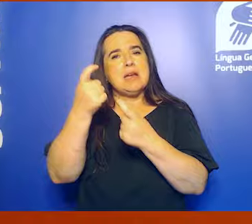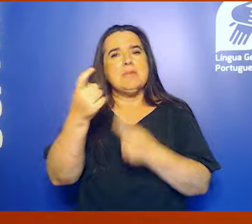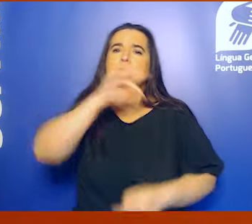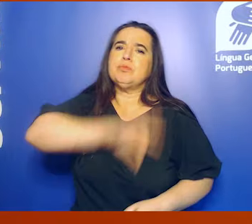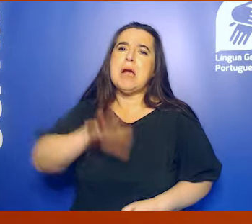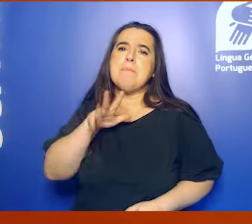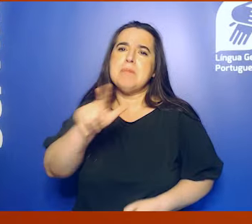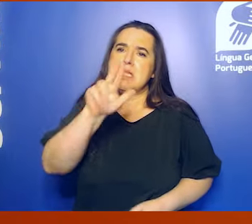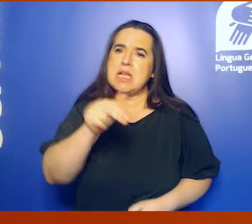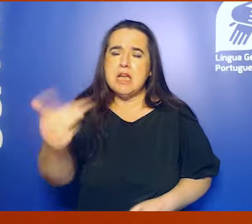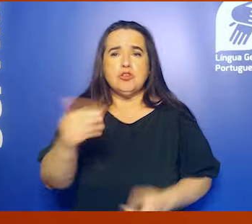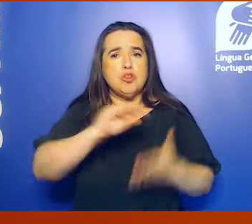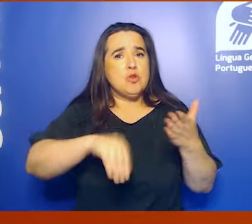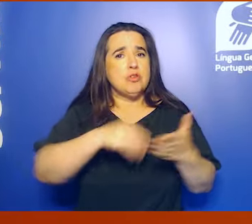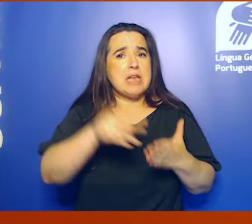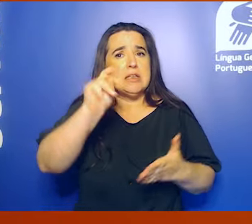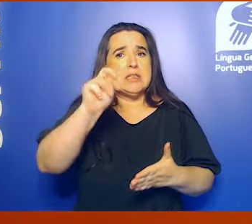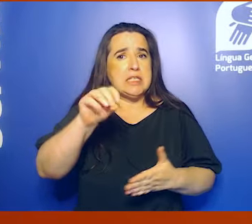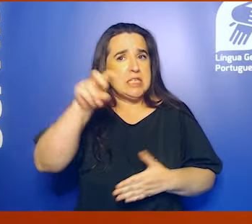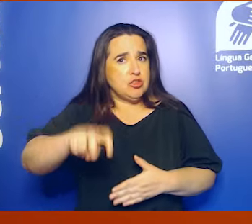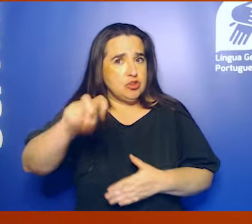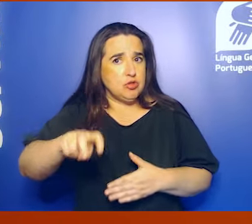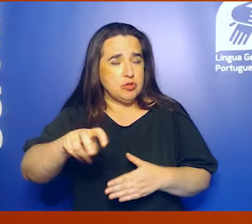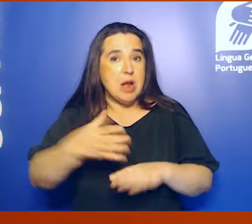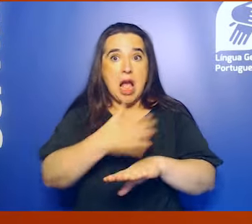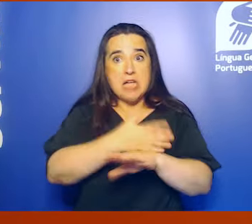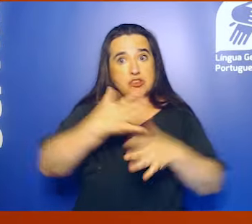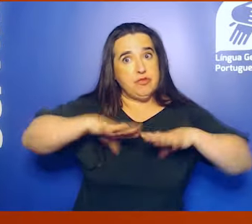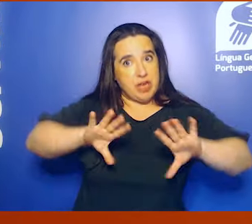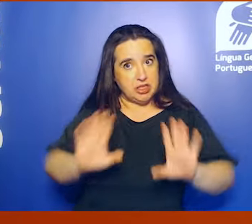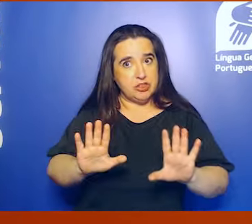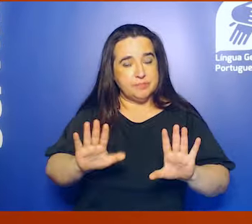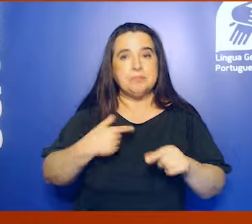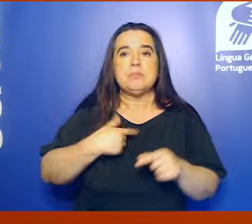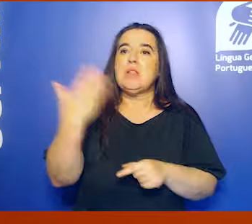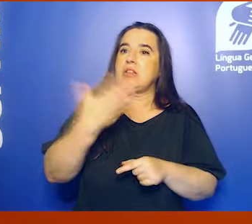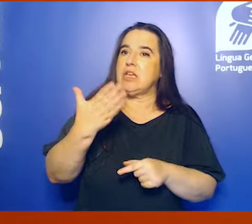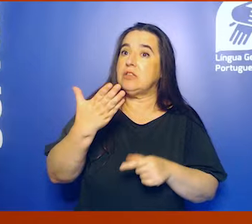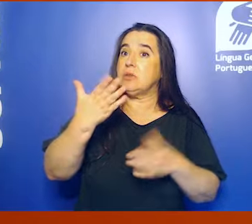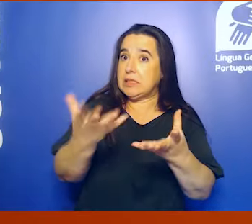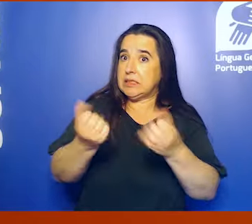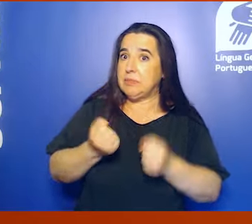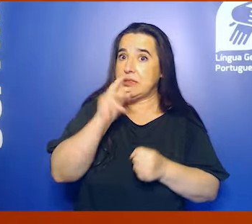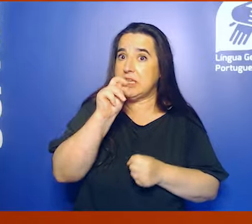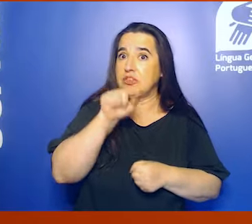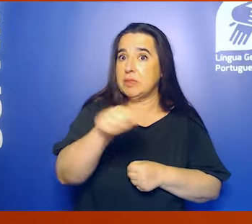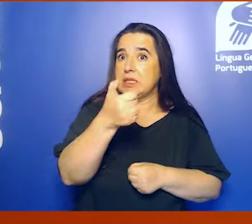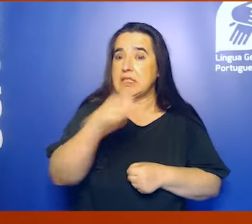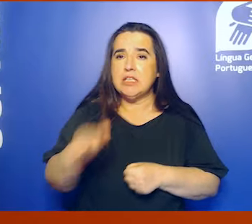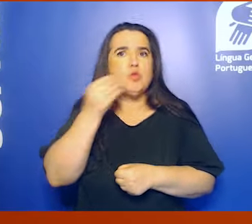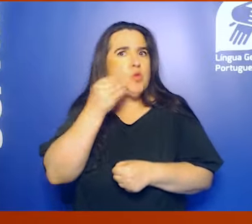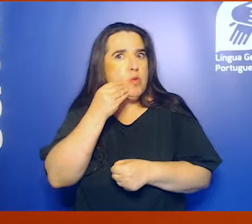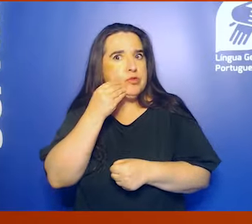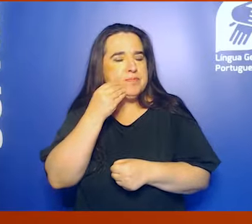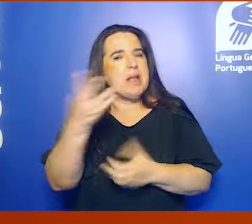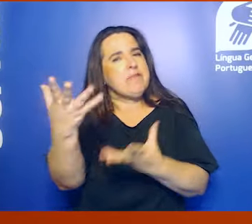salário de 1.000 euros e termina o contrato a 30 de junho, ainda antes das férias. Tem direito a receber 3.500 euros. Como?